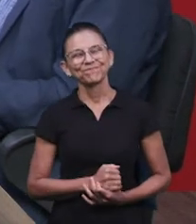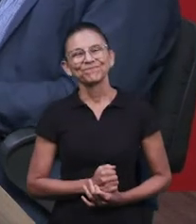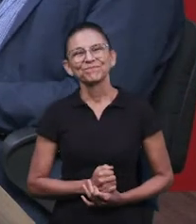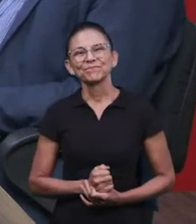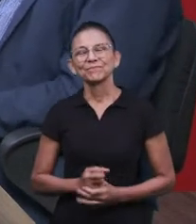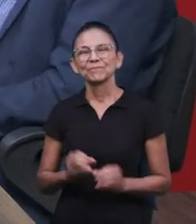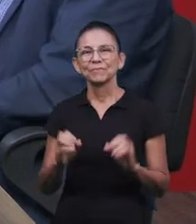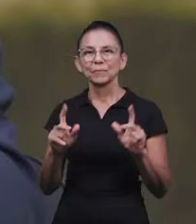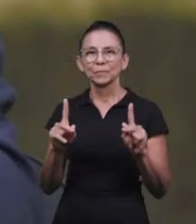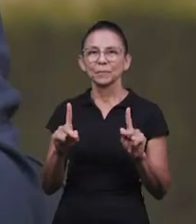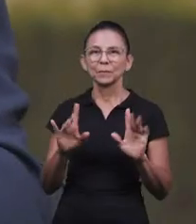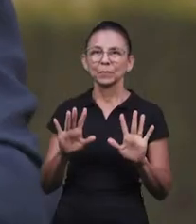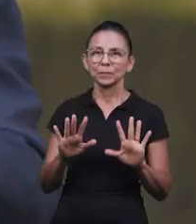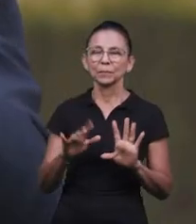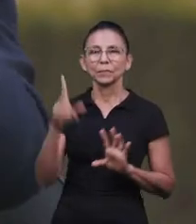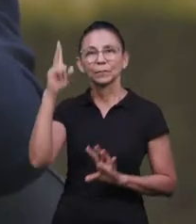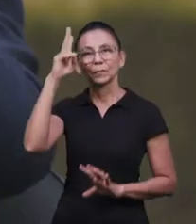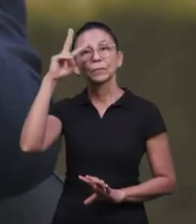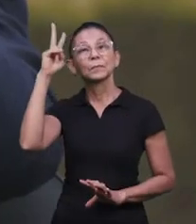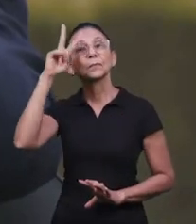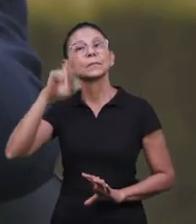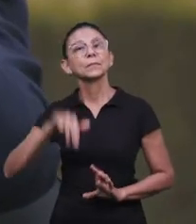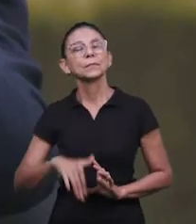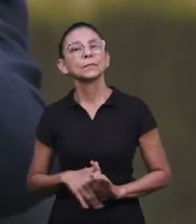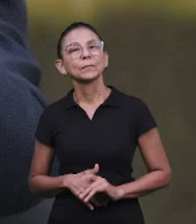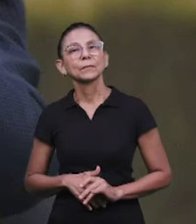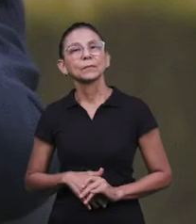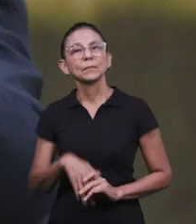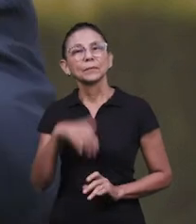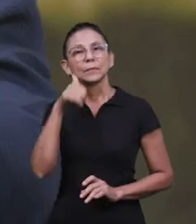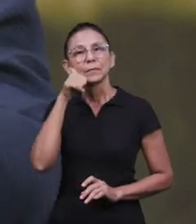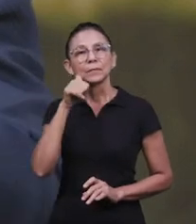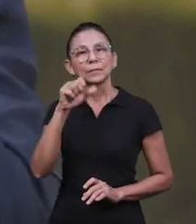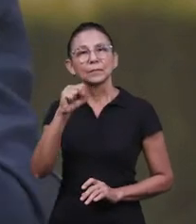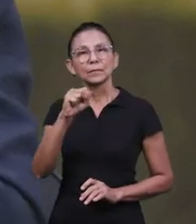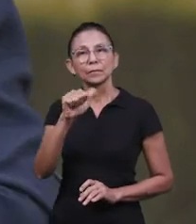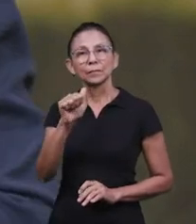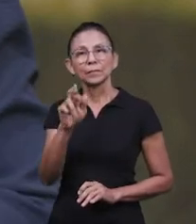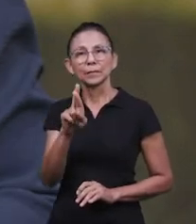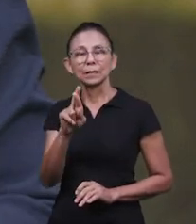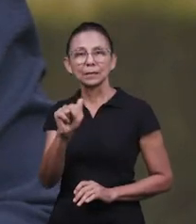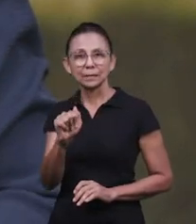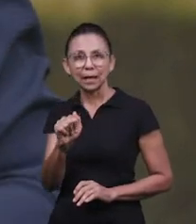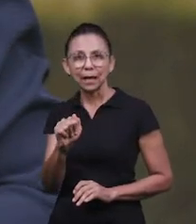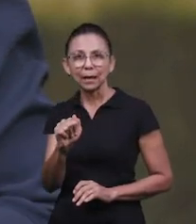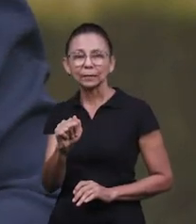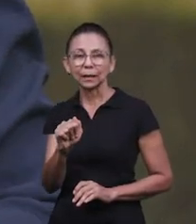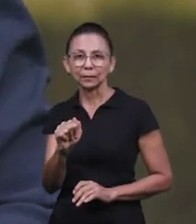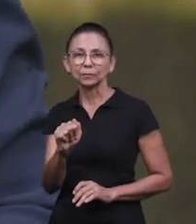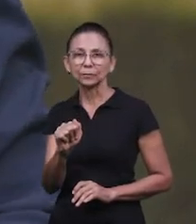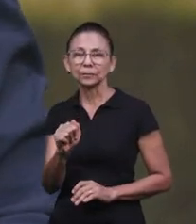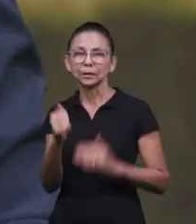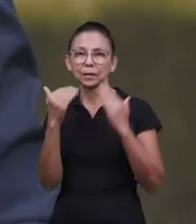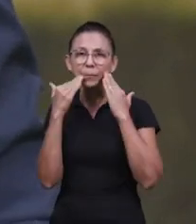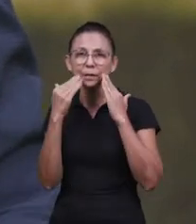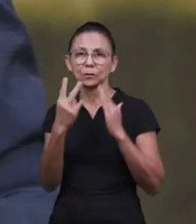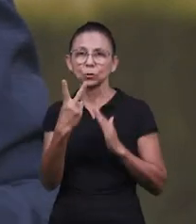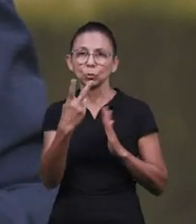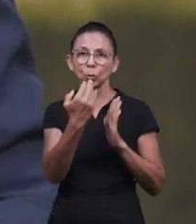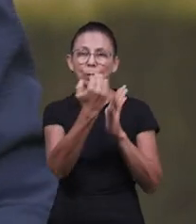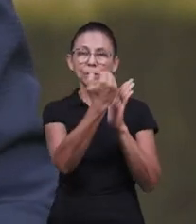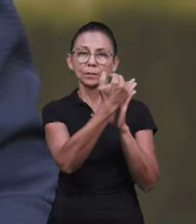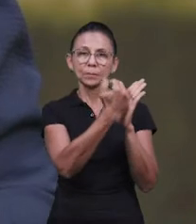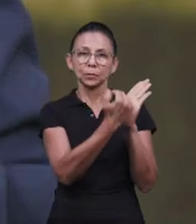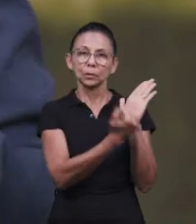tocar no enfrente. Muito bem. Então, olha só. Lembrando que a irmã Sara Gueiros Dodd, ela vinha numa sequência, ela